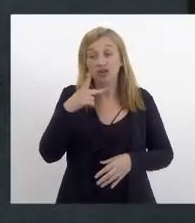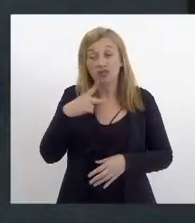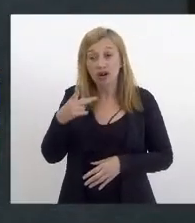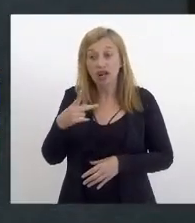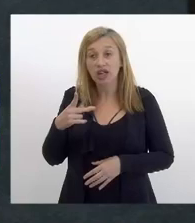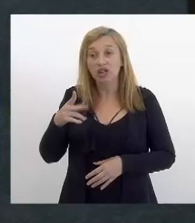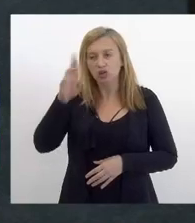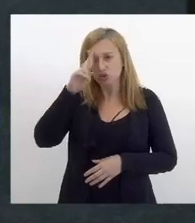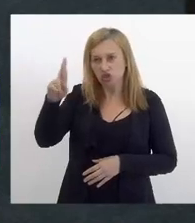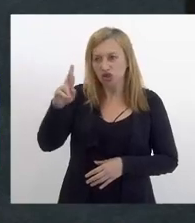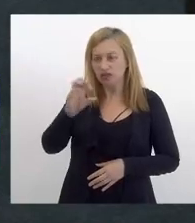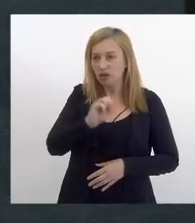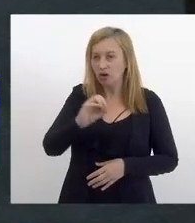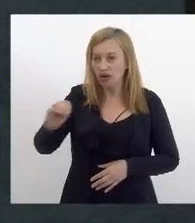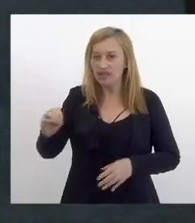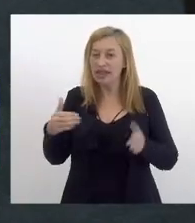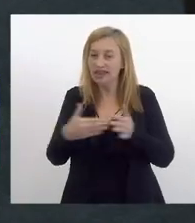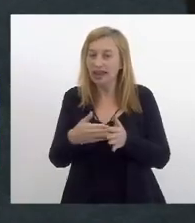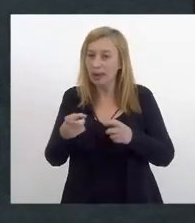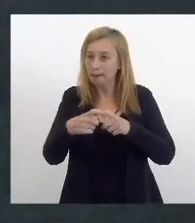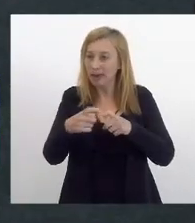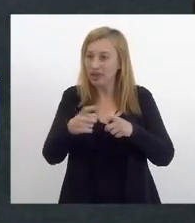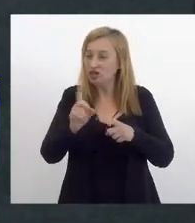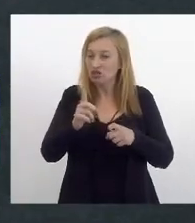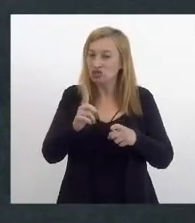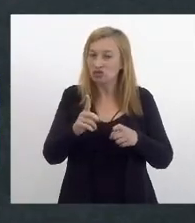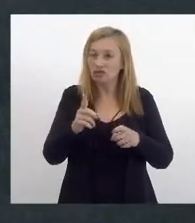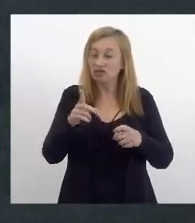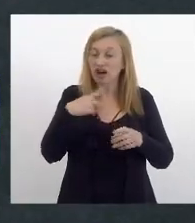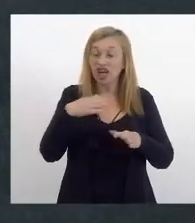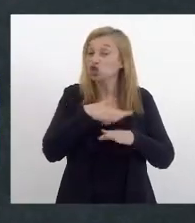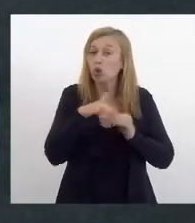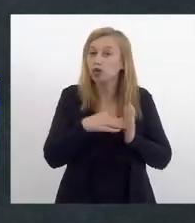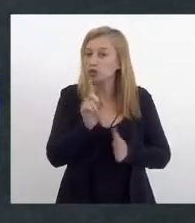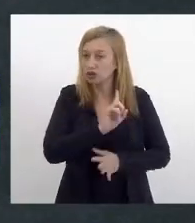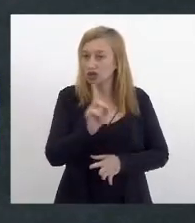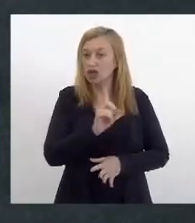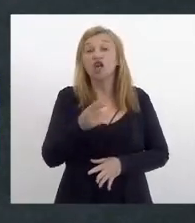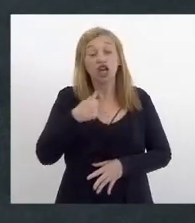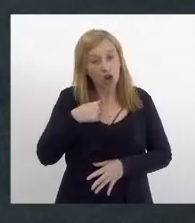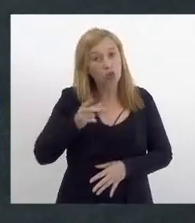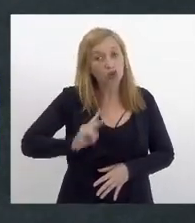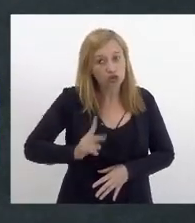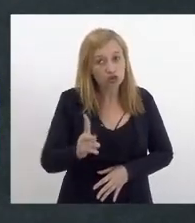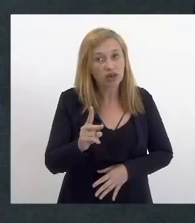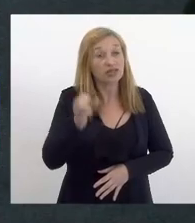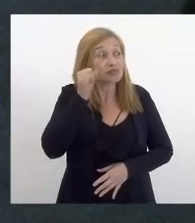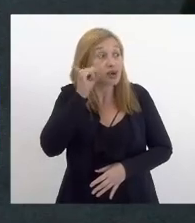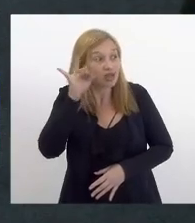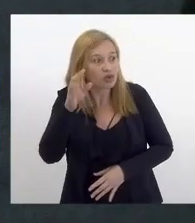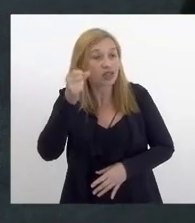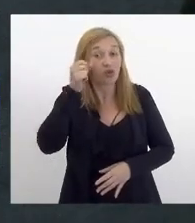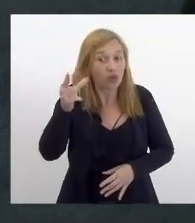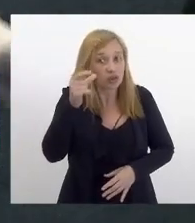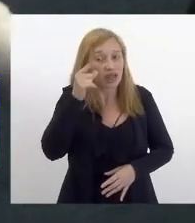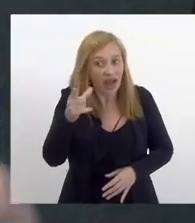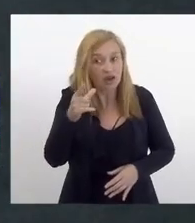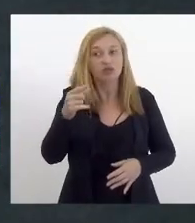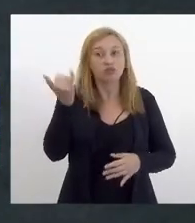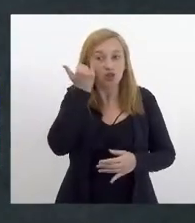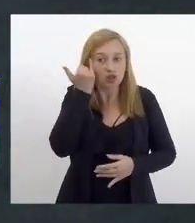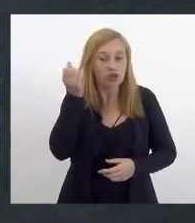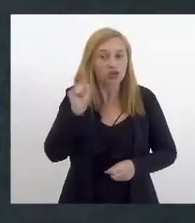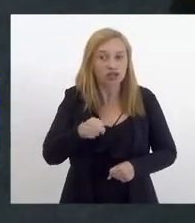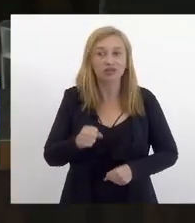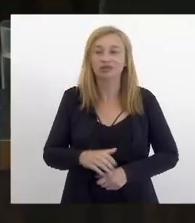donos da OAS a médicos não fiz generalização nenhuma e vou continuar indo de madrugada acordar os dormiobos sim dou a quem